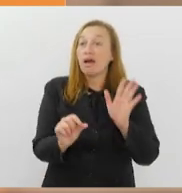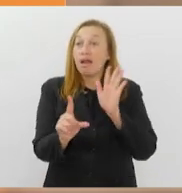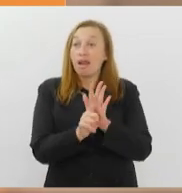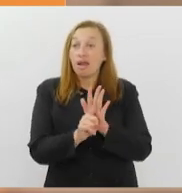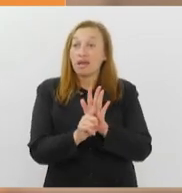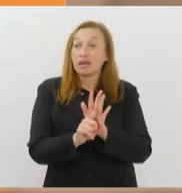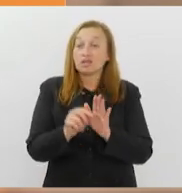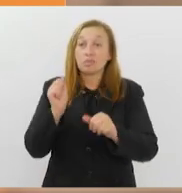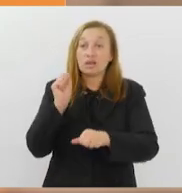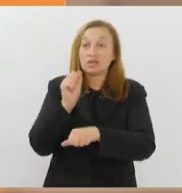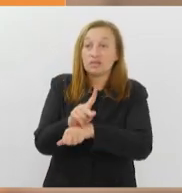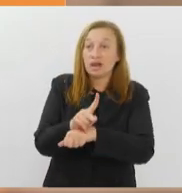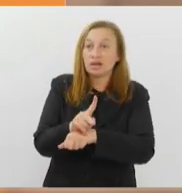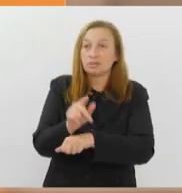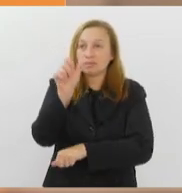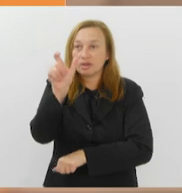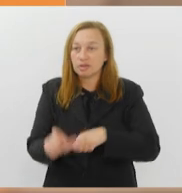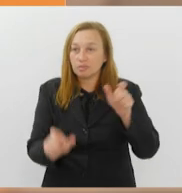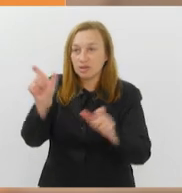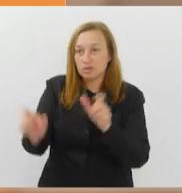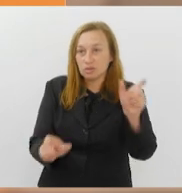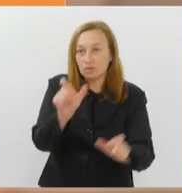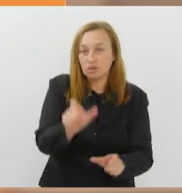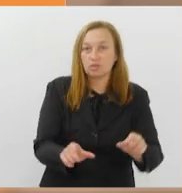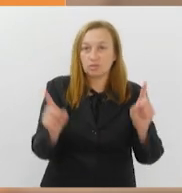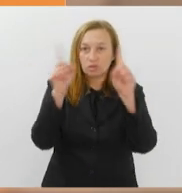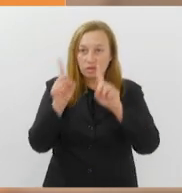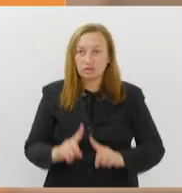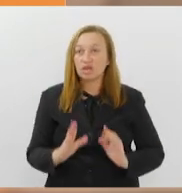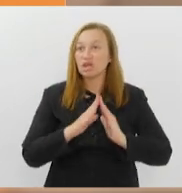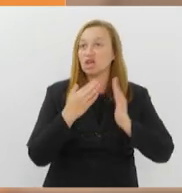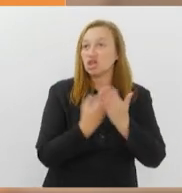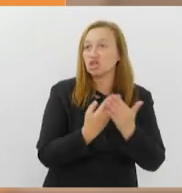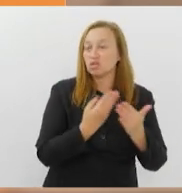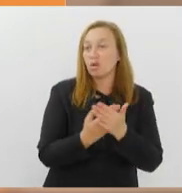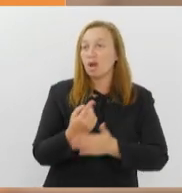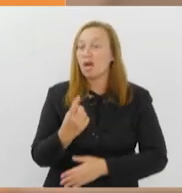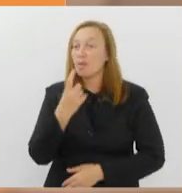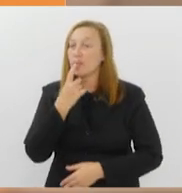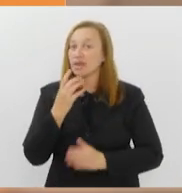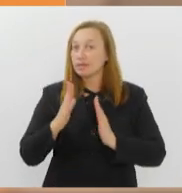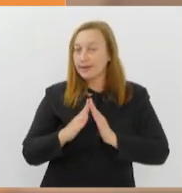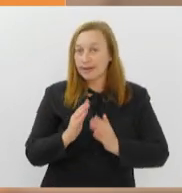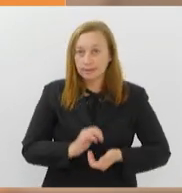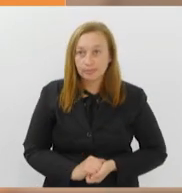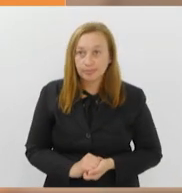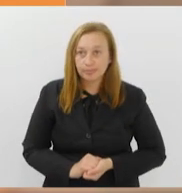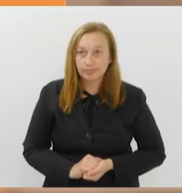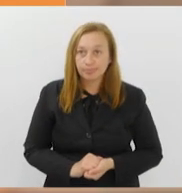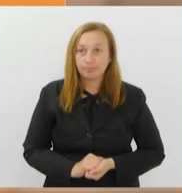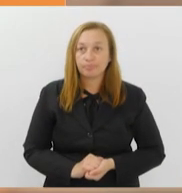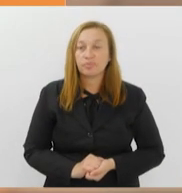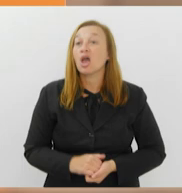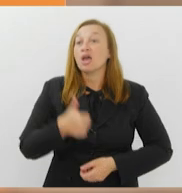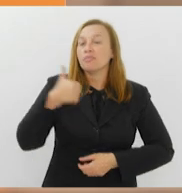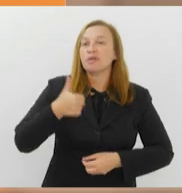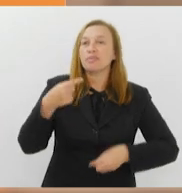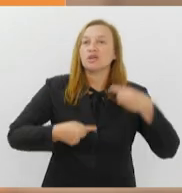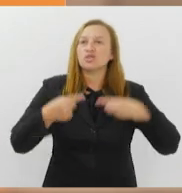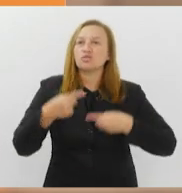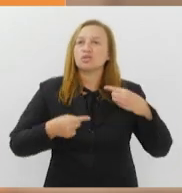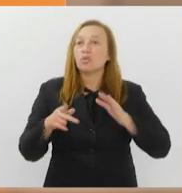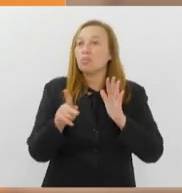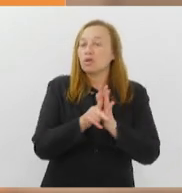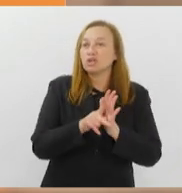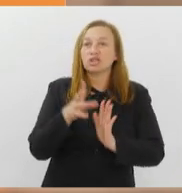sobre as vagas para pessoas com deficiência em escolas próximas às residências. Em primeira discussão, o